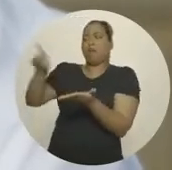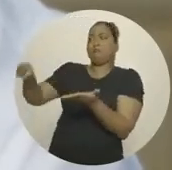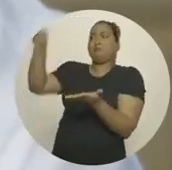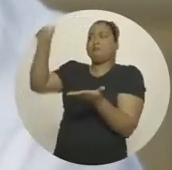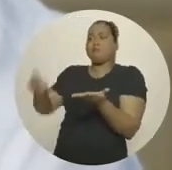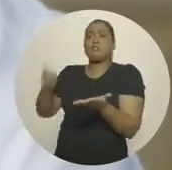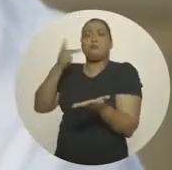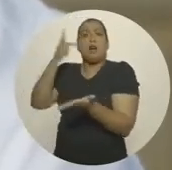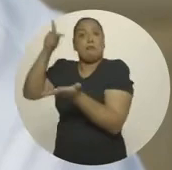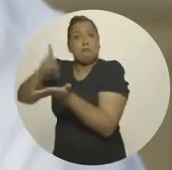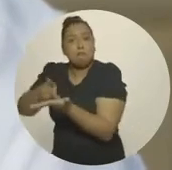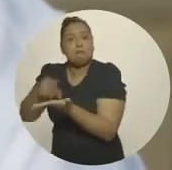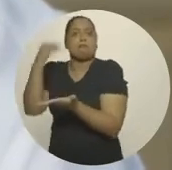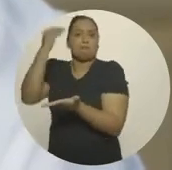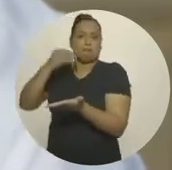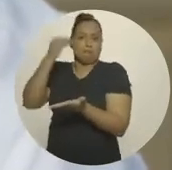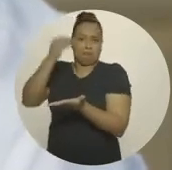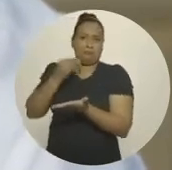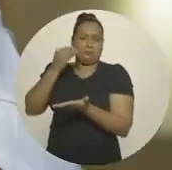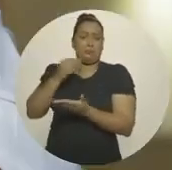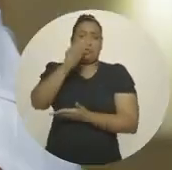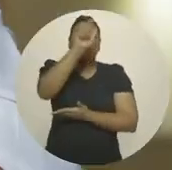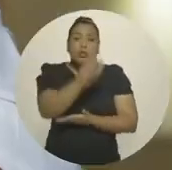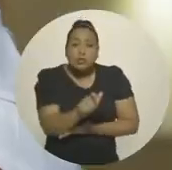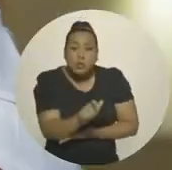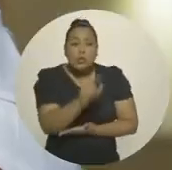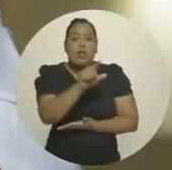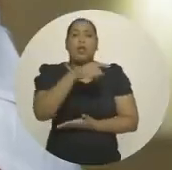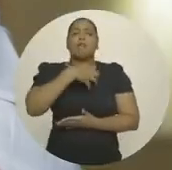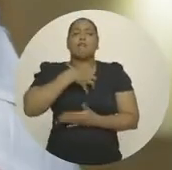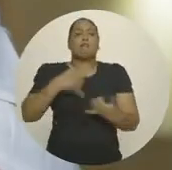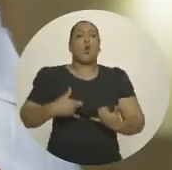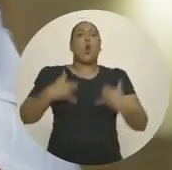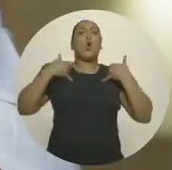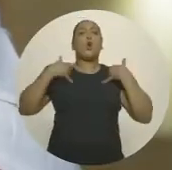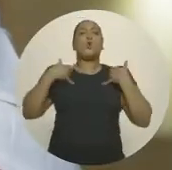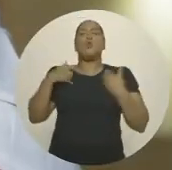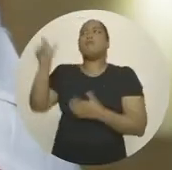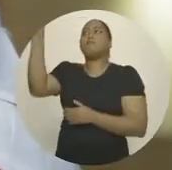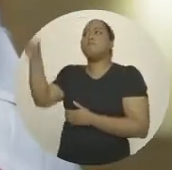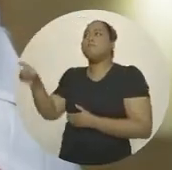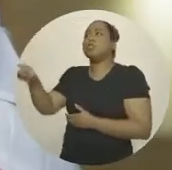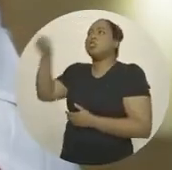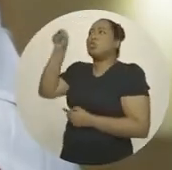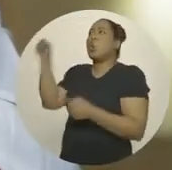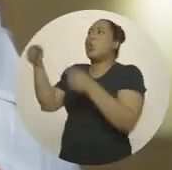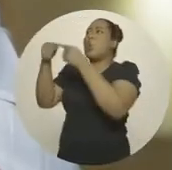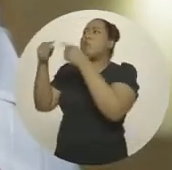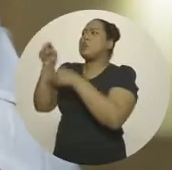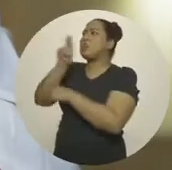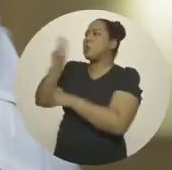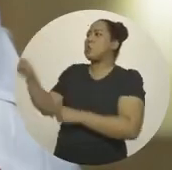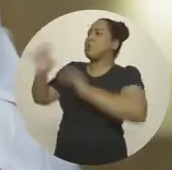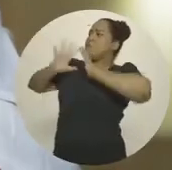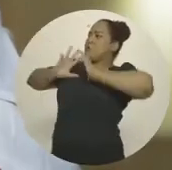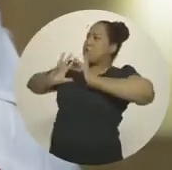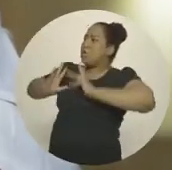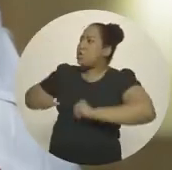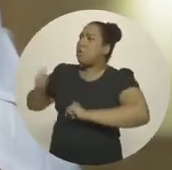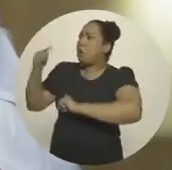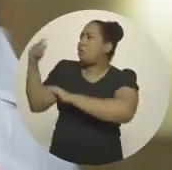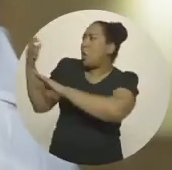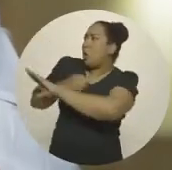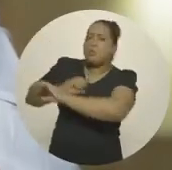na experiência e na honestidade. O eleitor terá orgulho em votar em quem não tem o seu nome